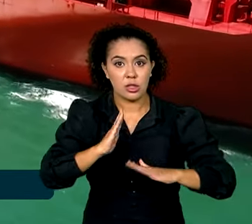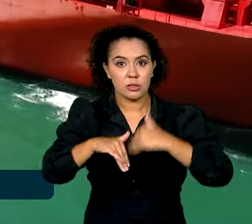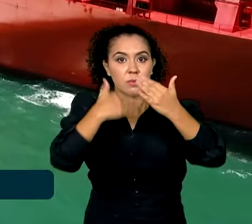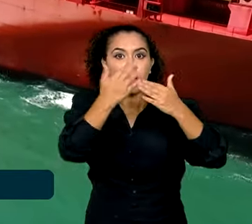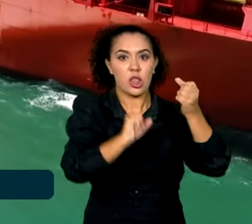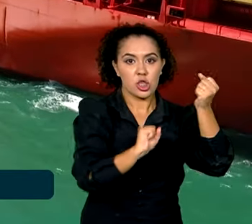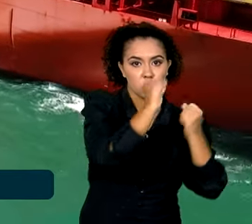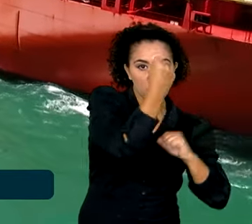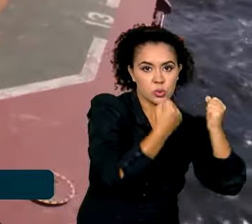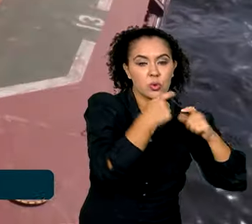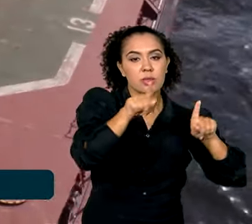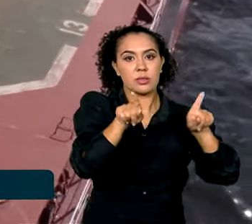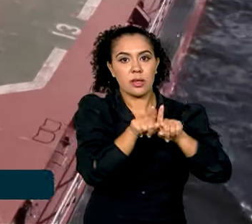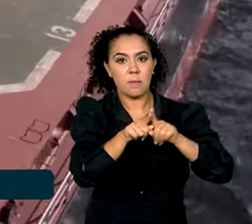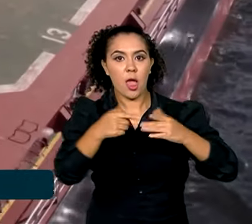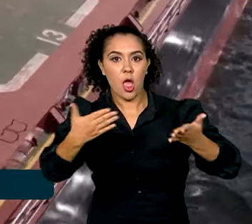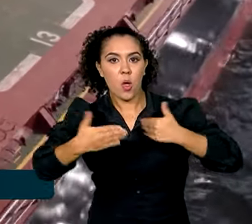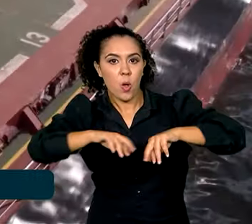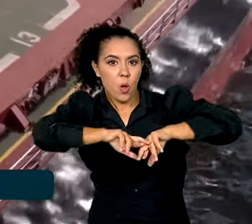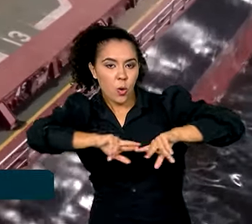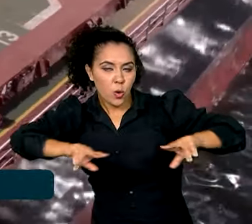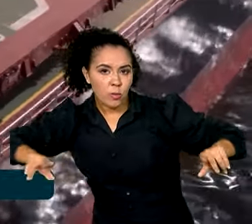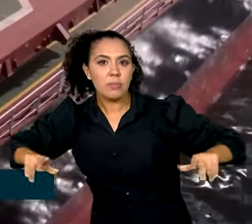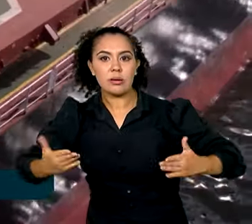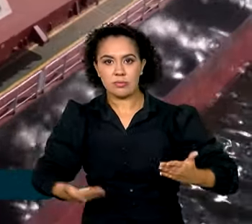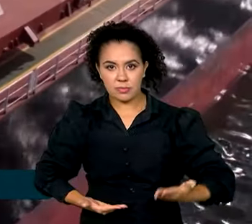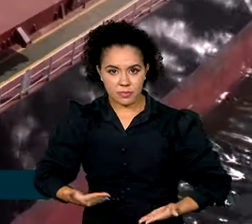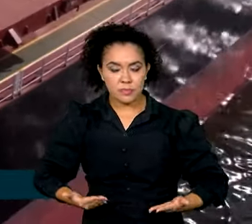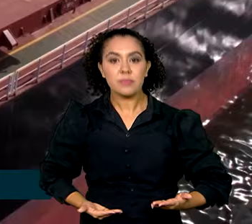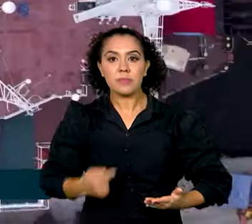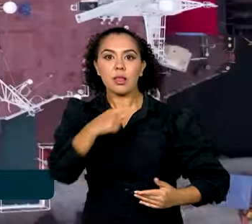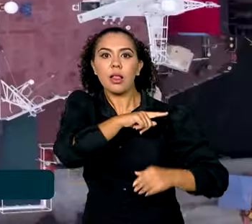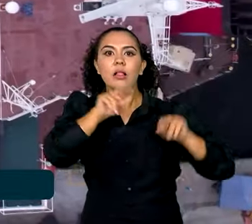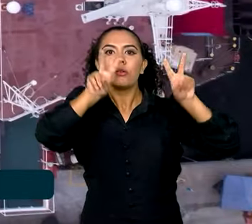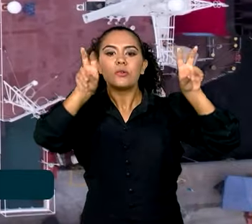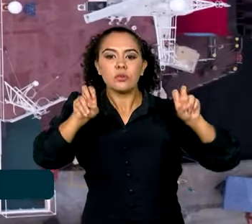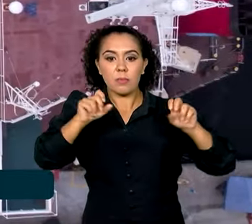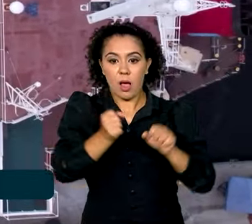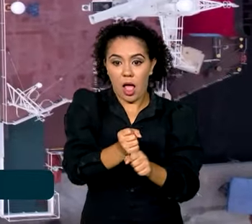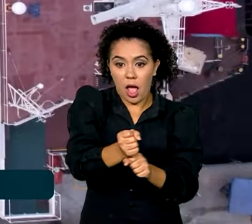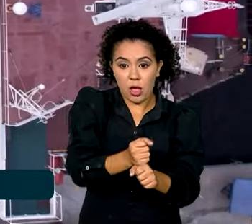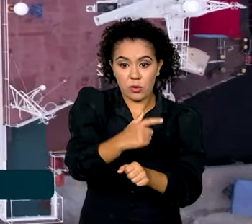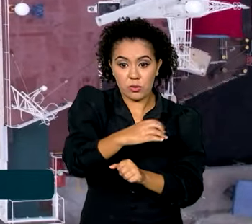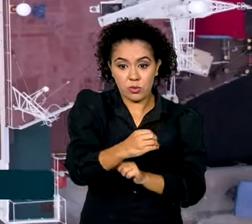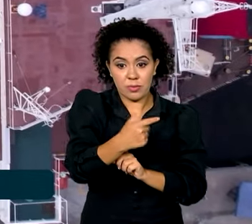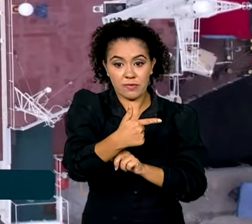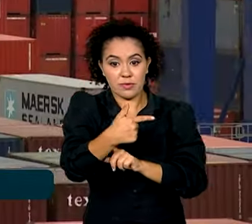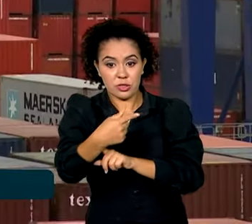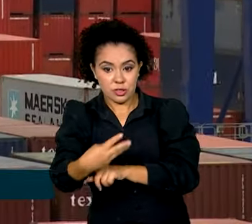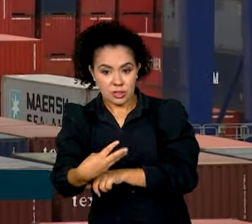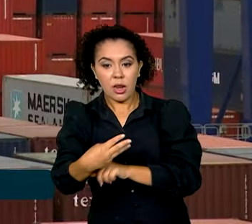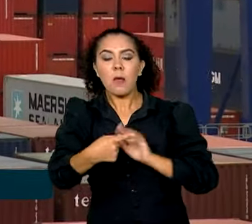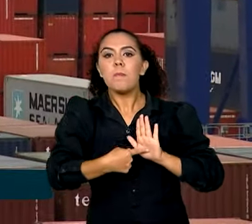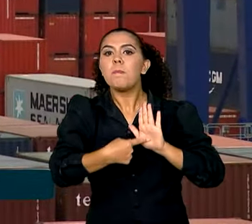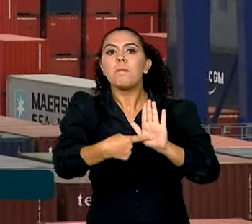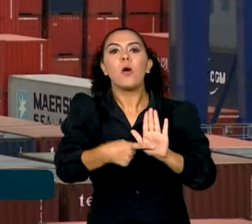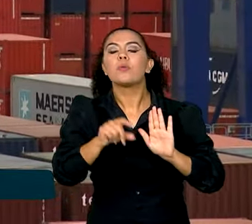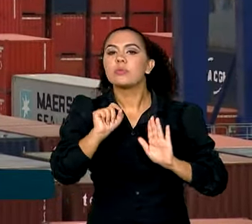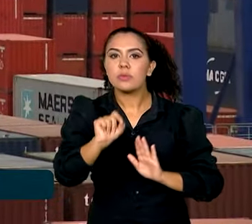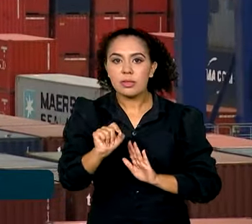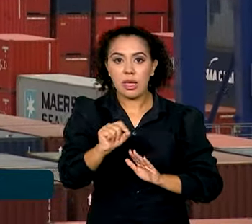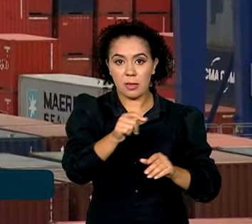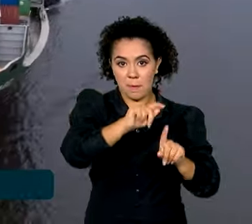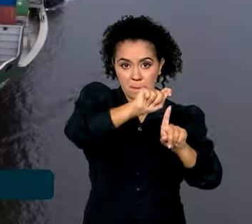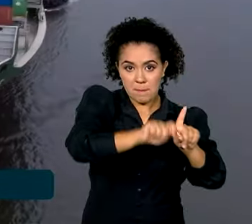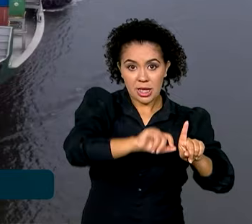Comércio e Serviços, o acumulado da balança comercial brasileira em 2023 mostra que entre